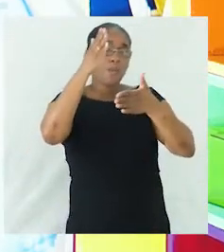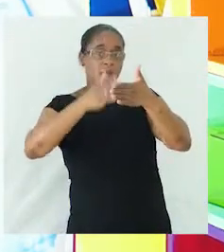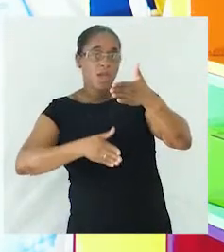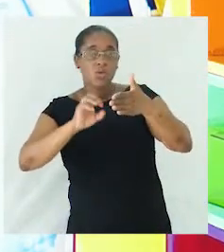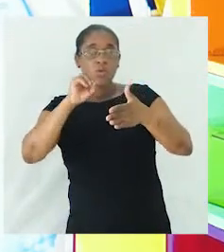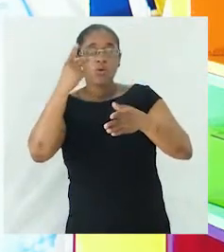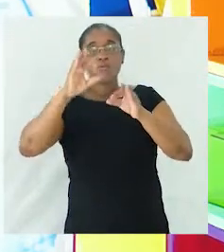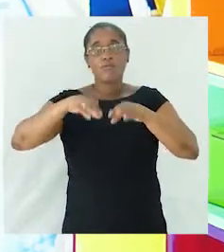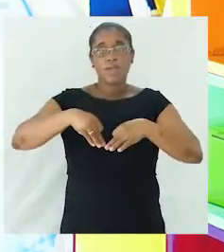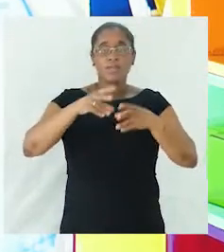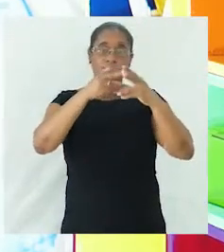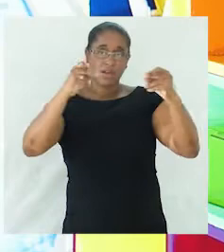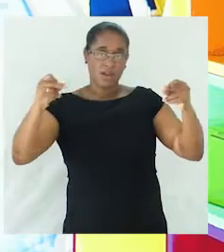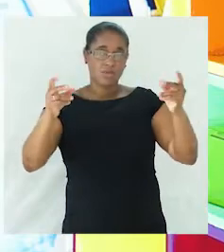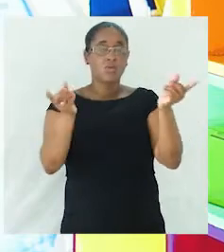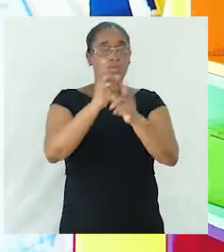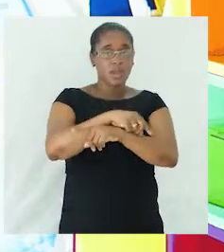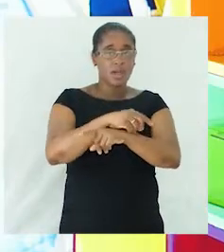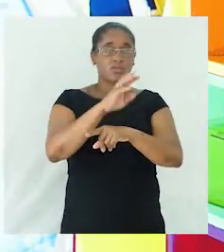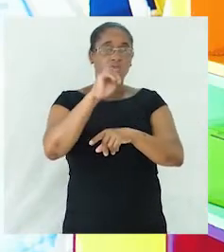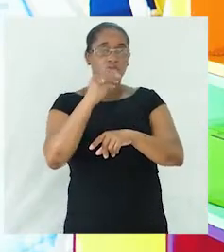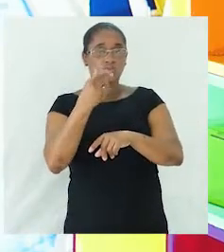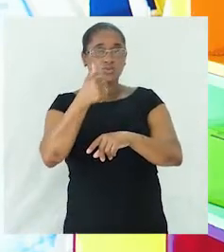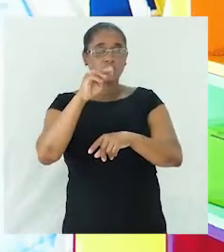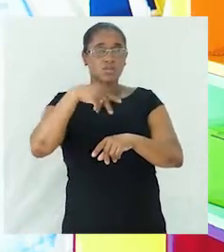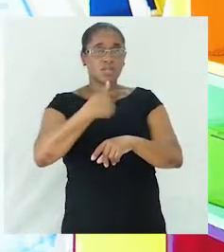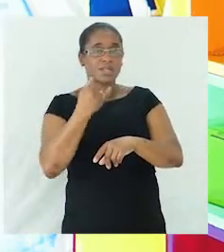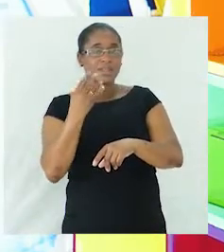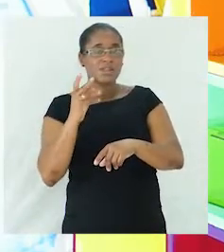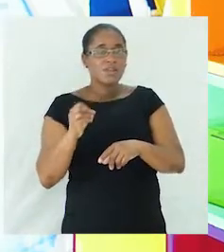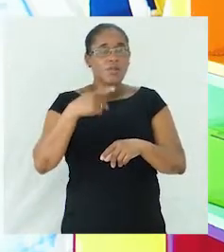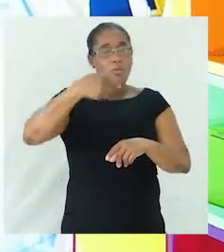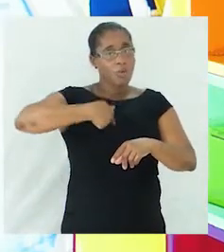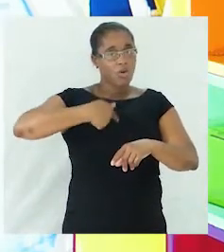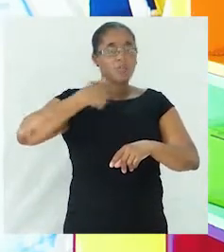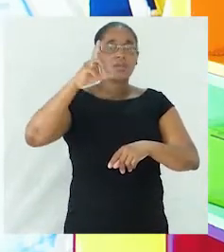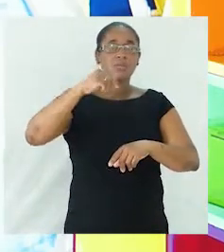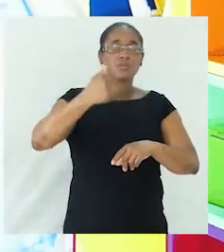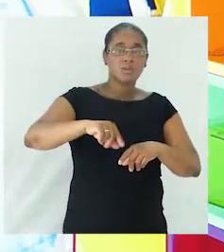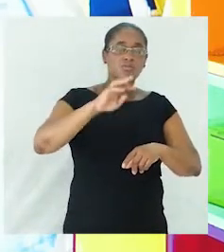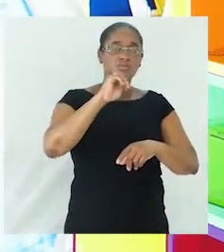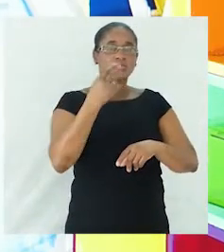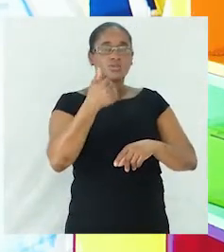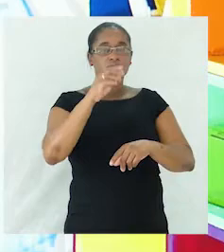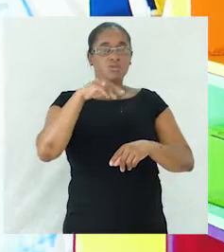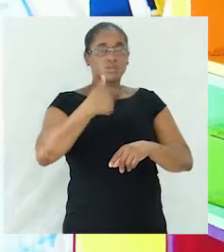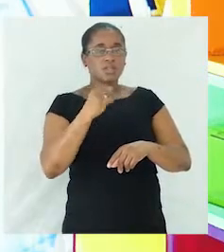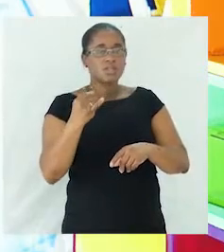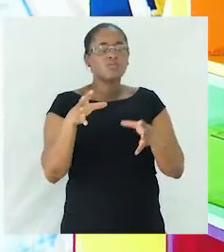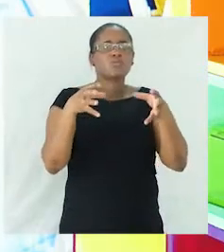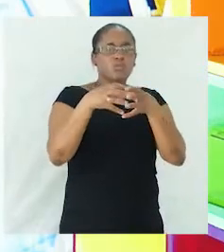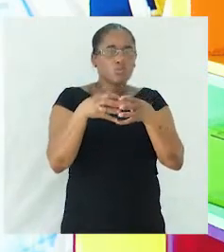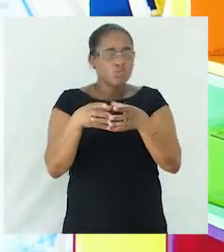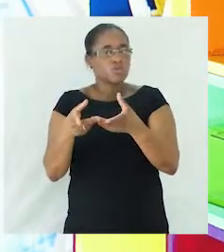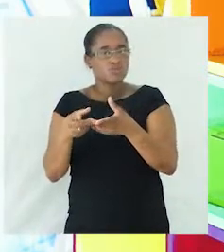frases. Ao contrário dos substantivos próprios, nós temos os substantivos comuns. Eles não individualizam